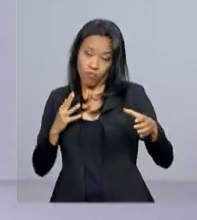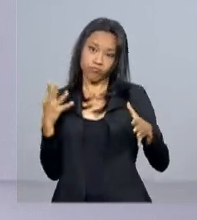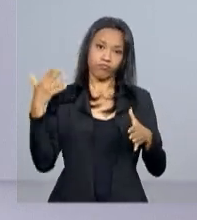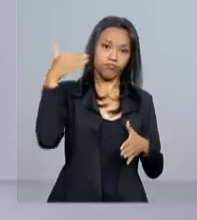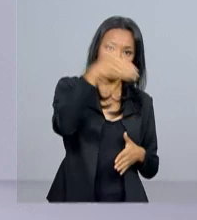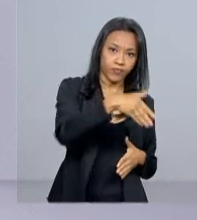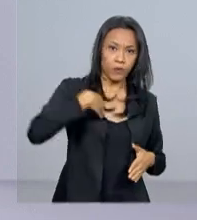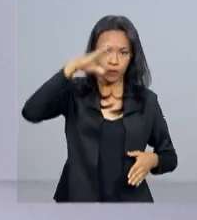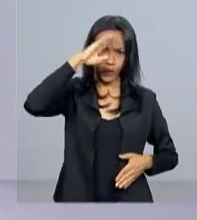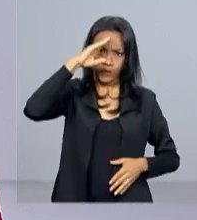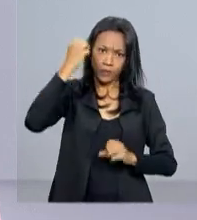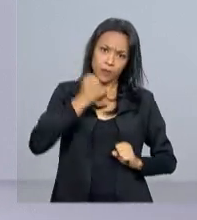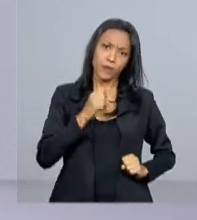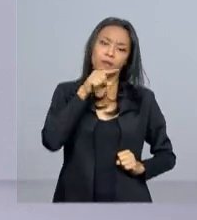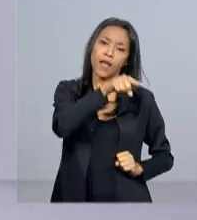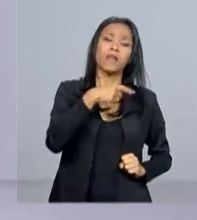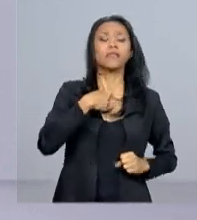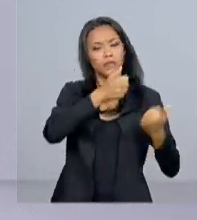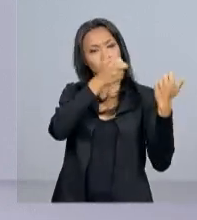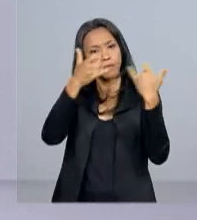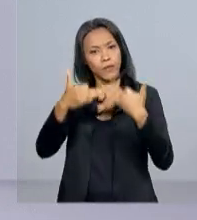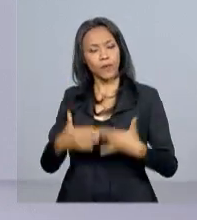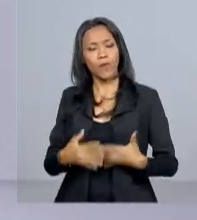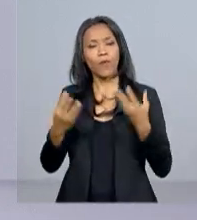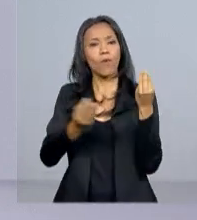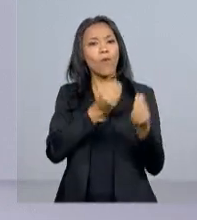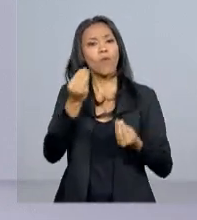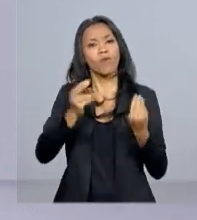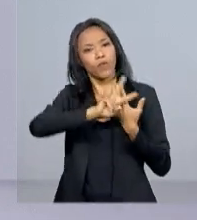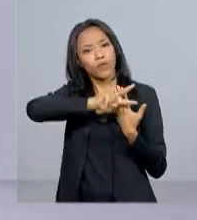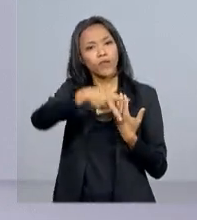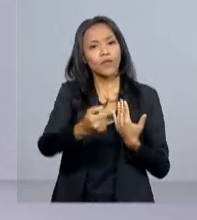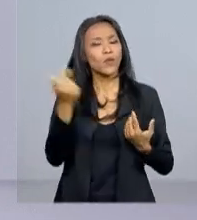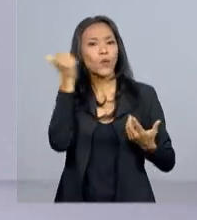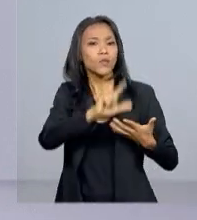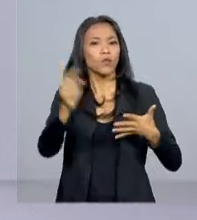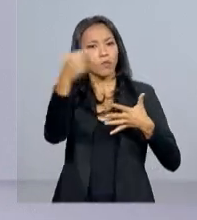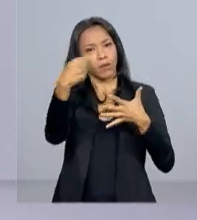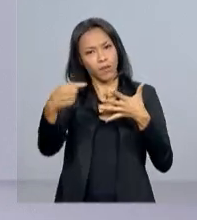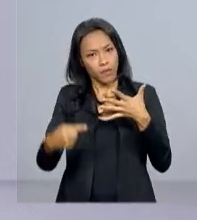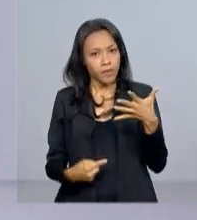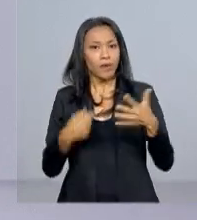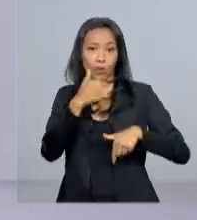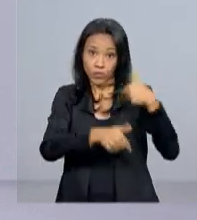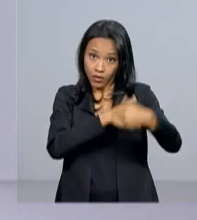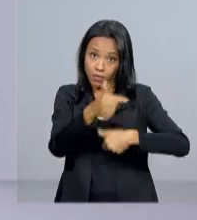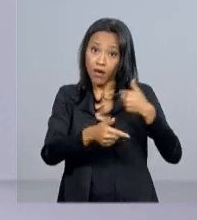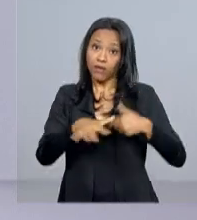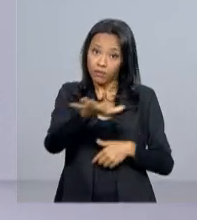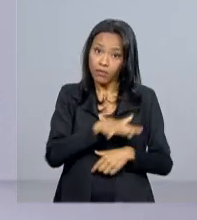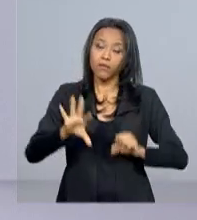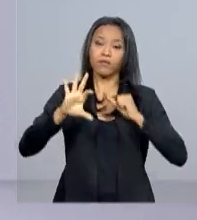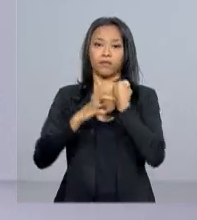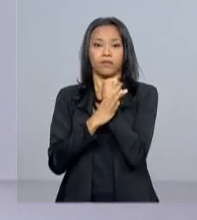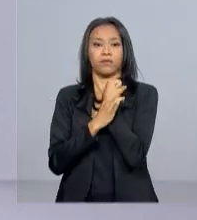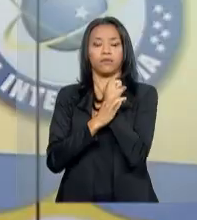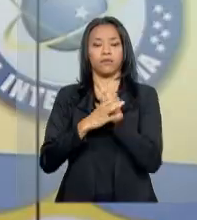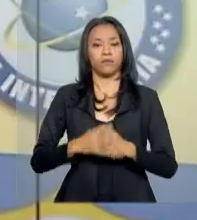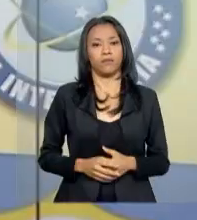comandante do Comando Conjunto, falou com a imprensa sobre os resultados alcançados até agora com as ações na Segurança Pública.